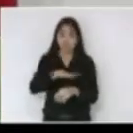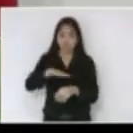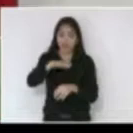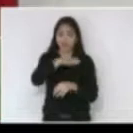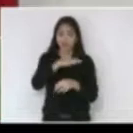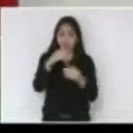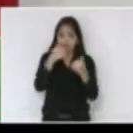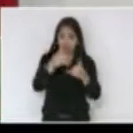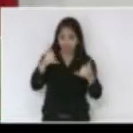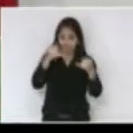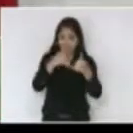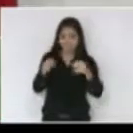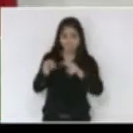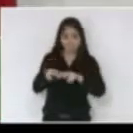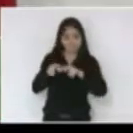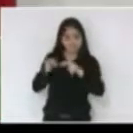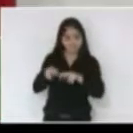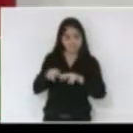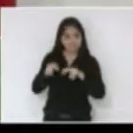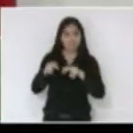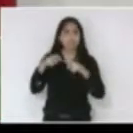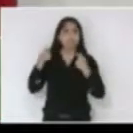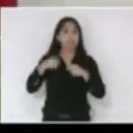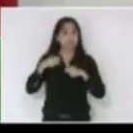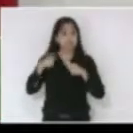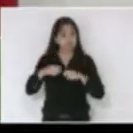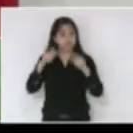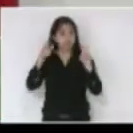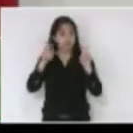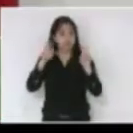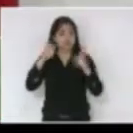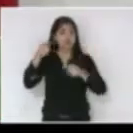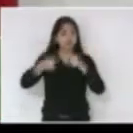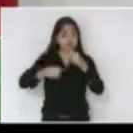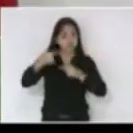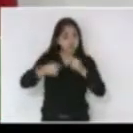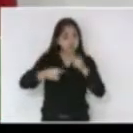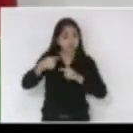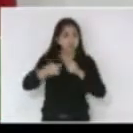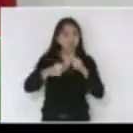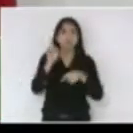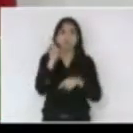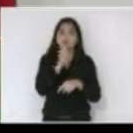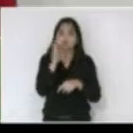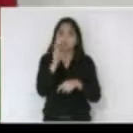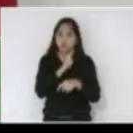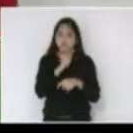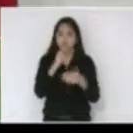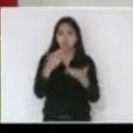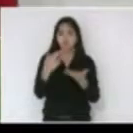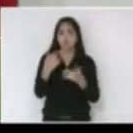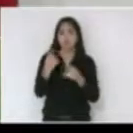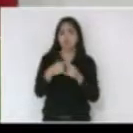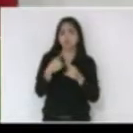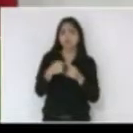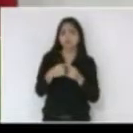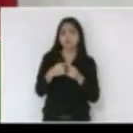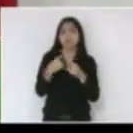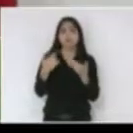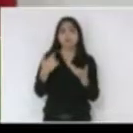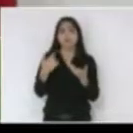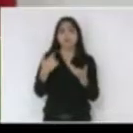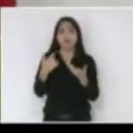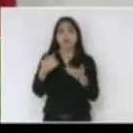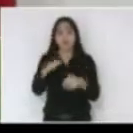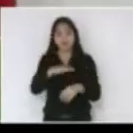é um assunto que nós precisamos trazer aqui com urgência com emergência porque nós temos